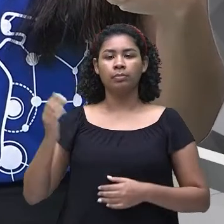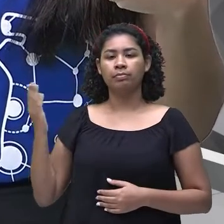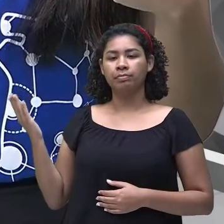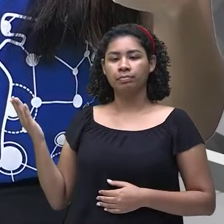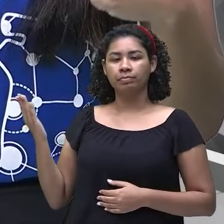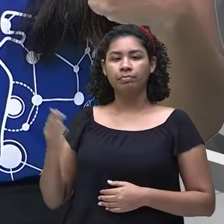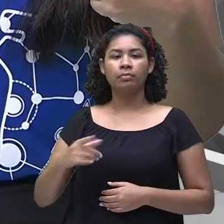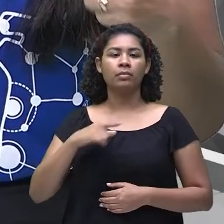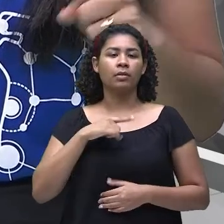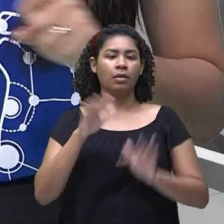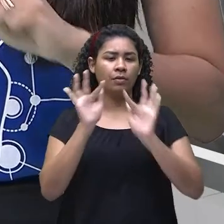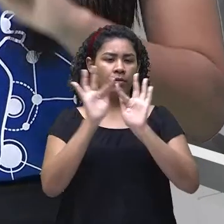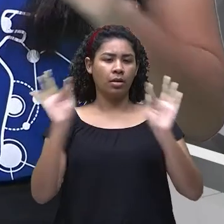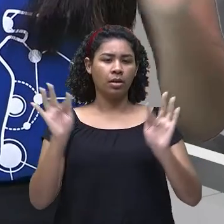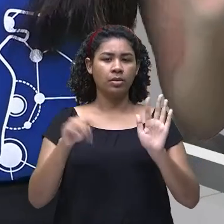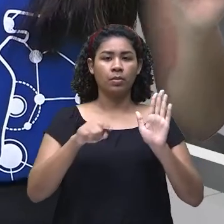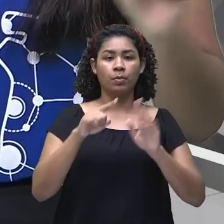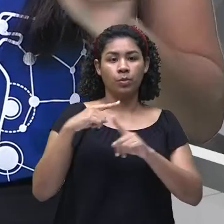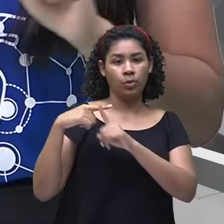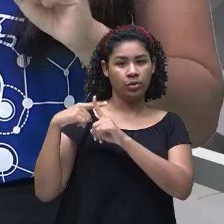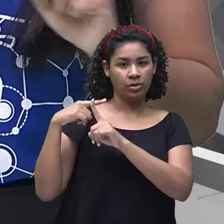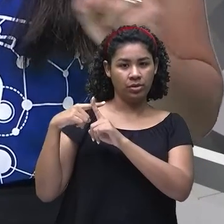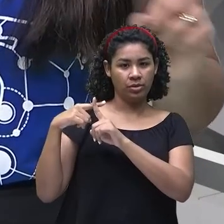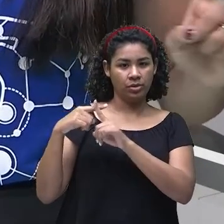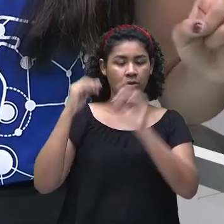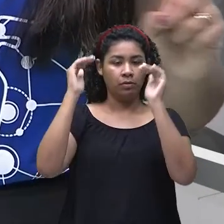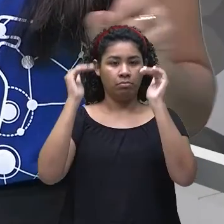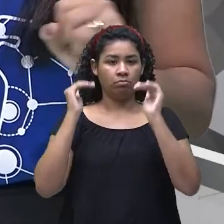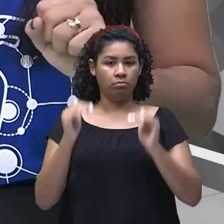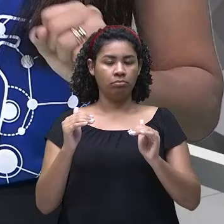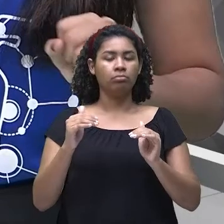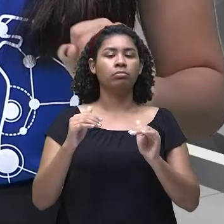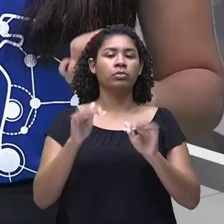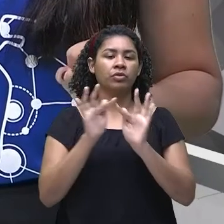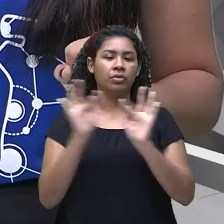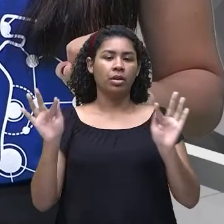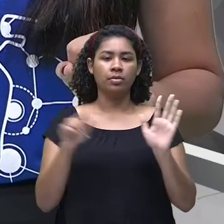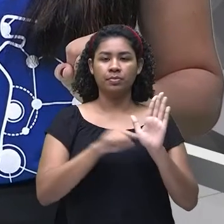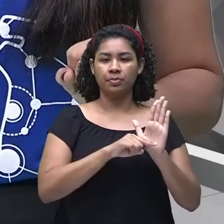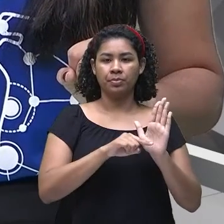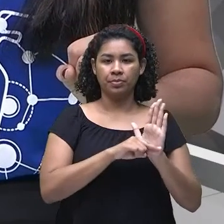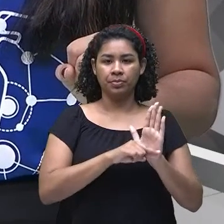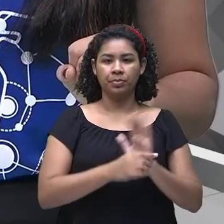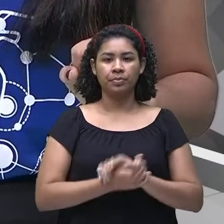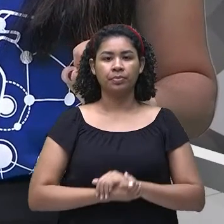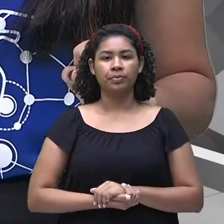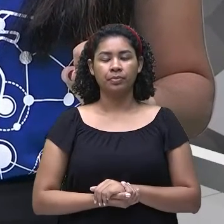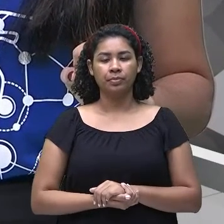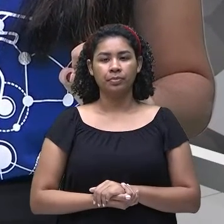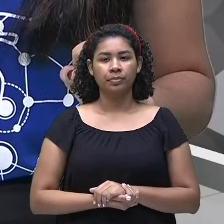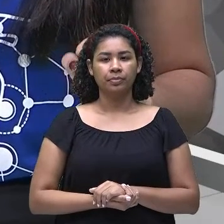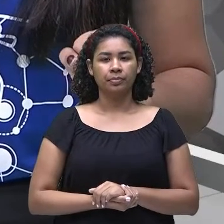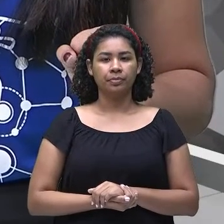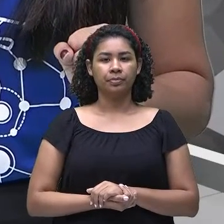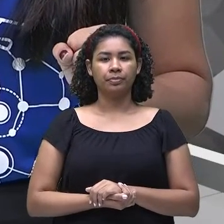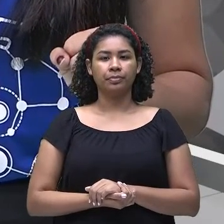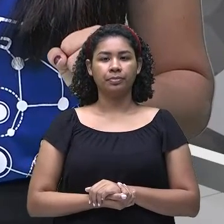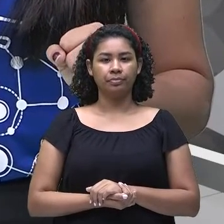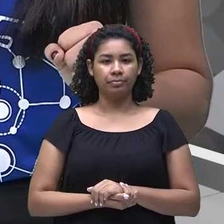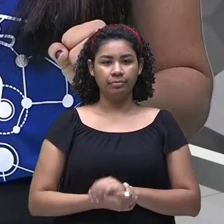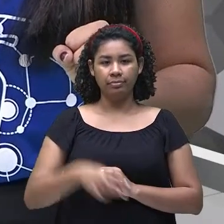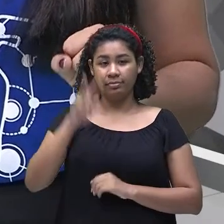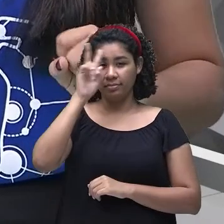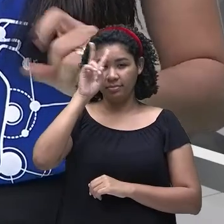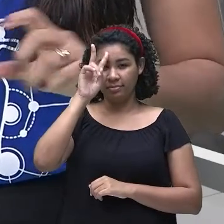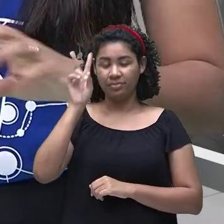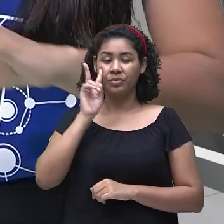afirmativa. I can't dance, a forma negativa. Olha só o can't, antes do verbo